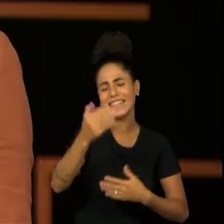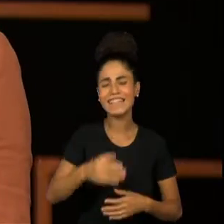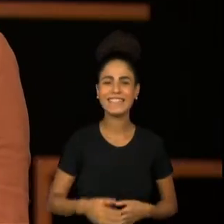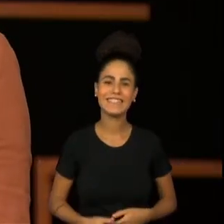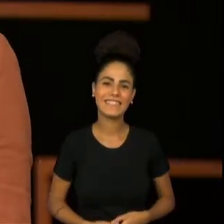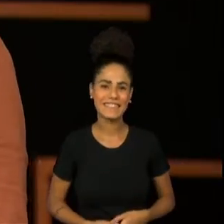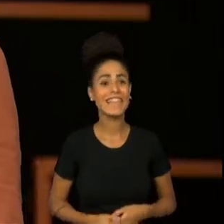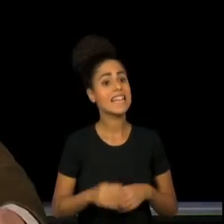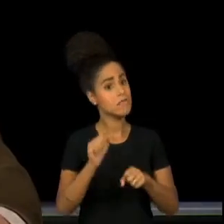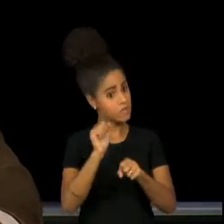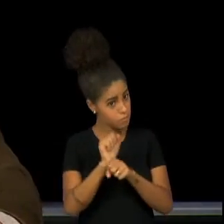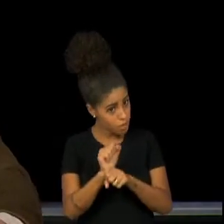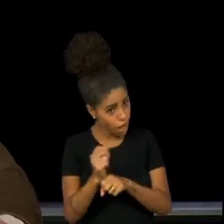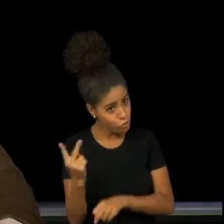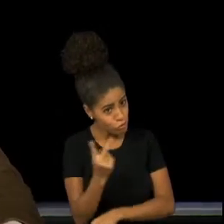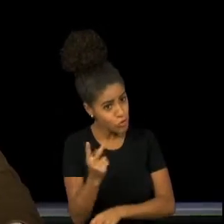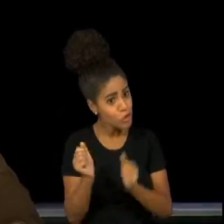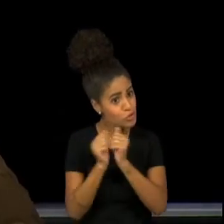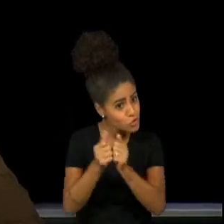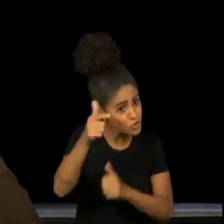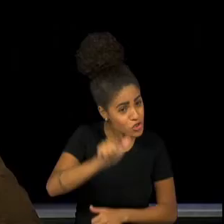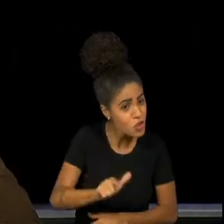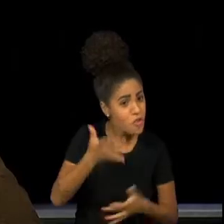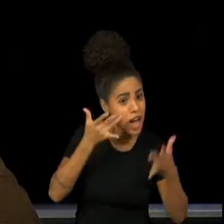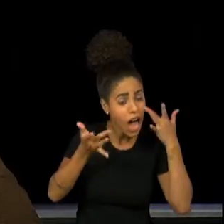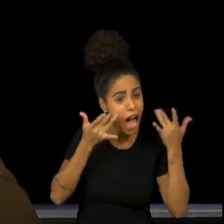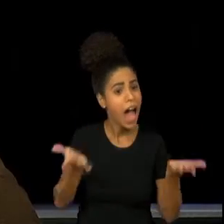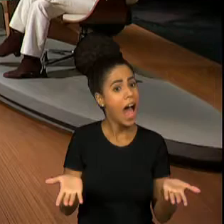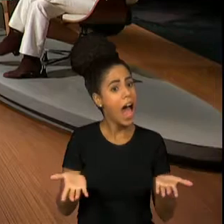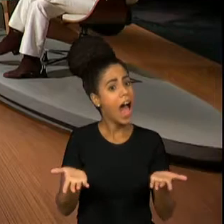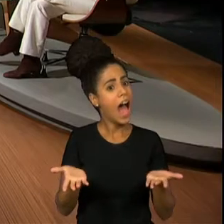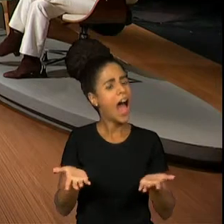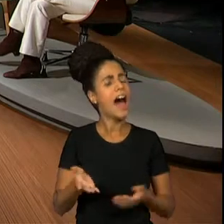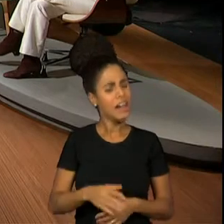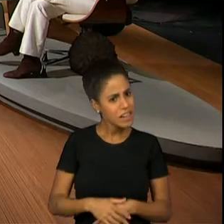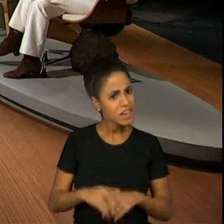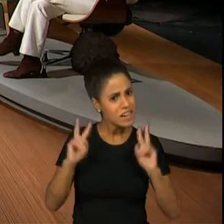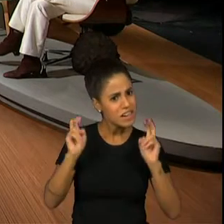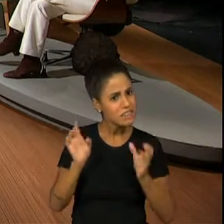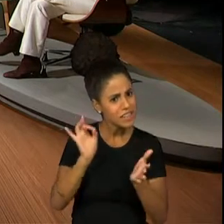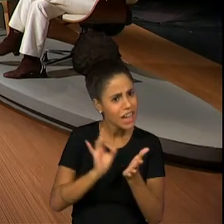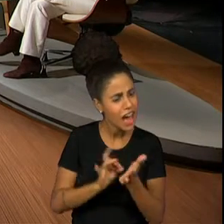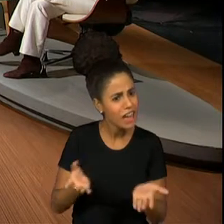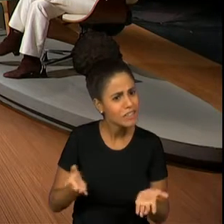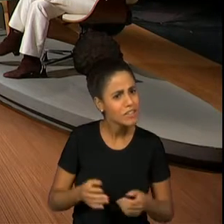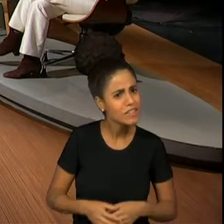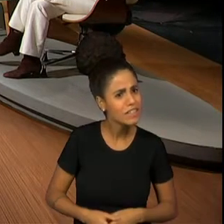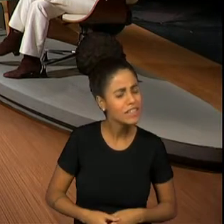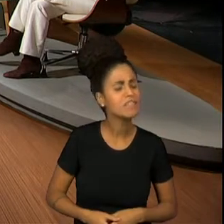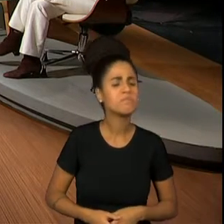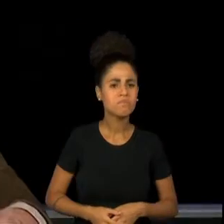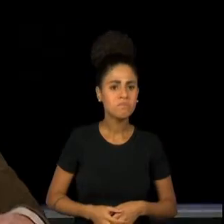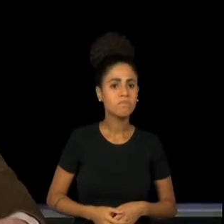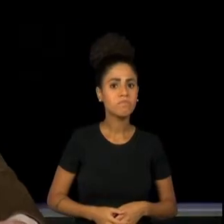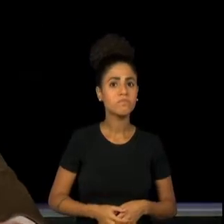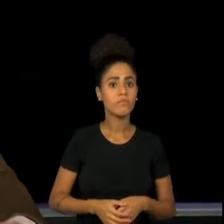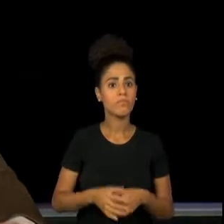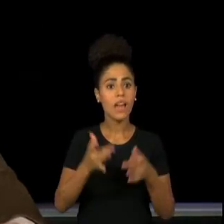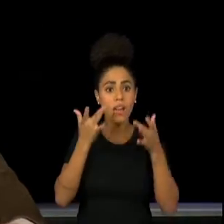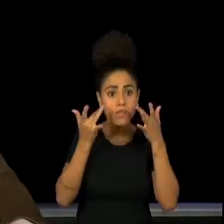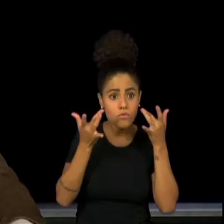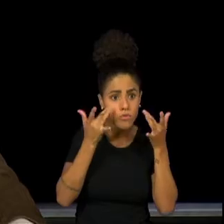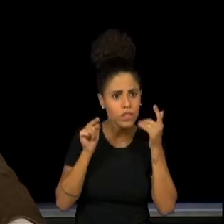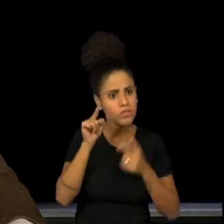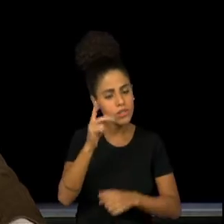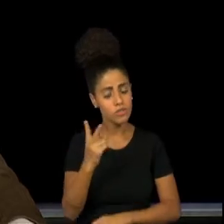esperando esse trabalho juntos. Agora ele tocou num assunto que eu queria arranhar um pouquinho. Ele falou da aristocracia teatral,